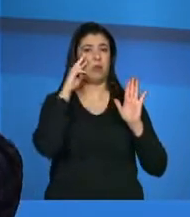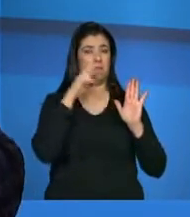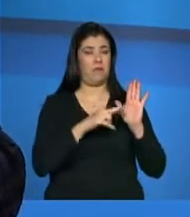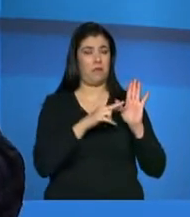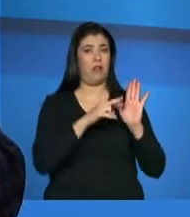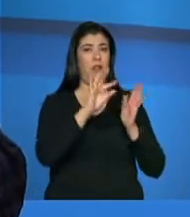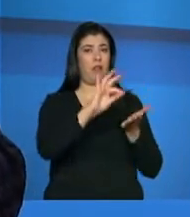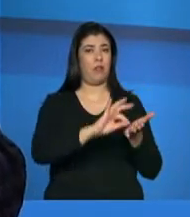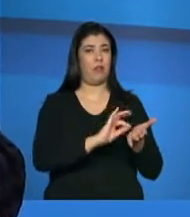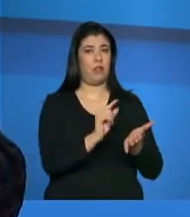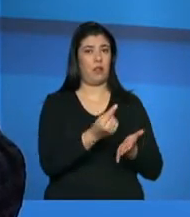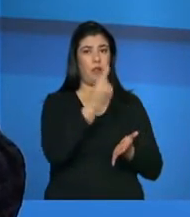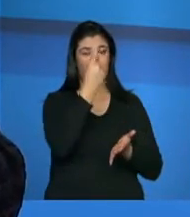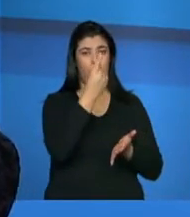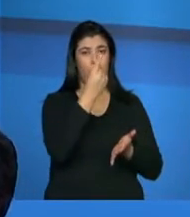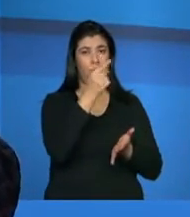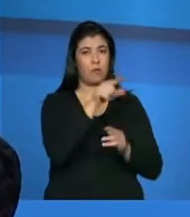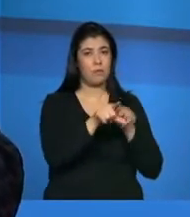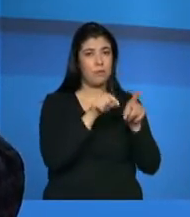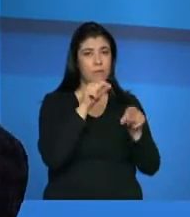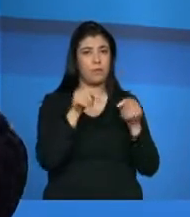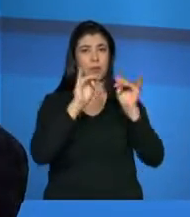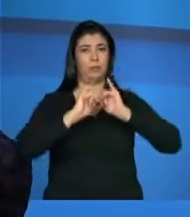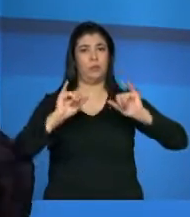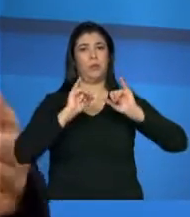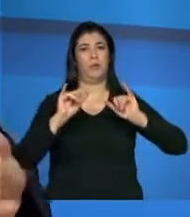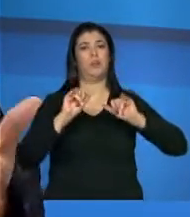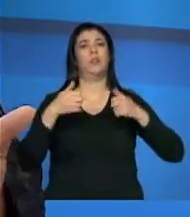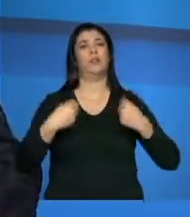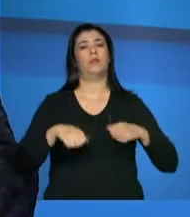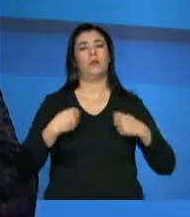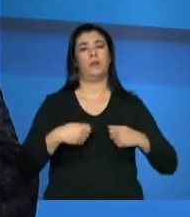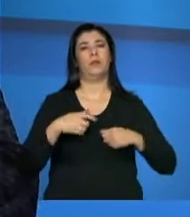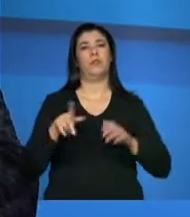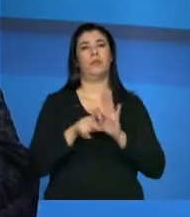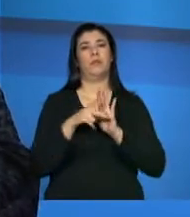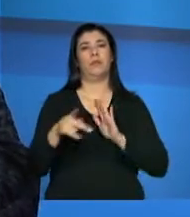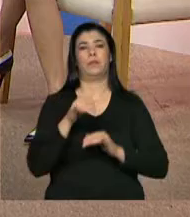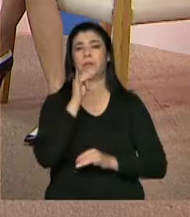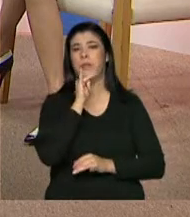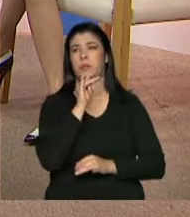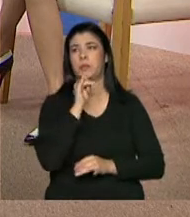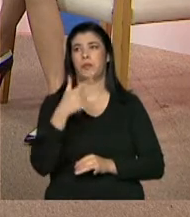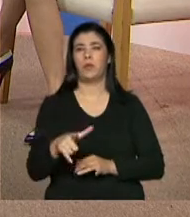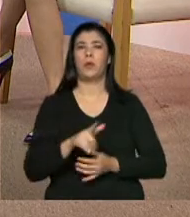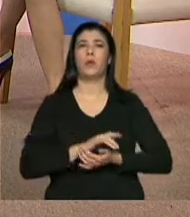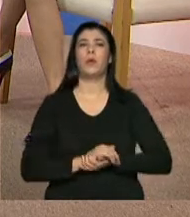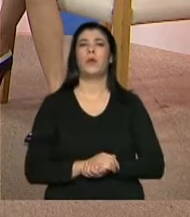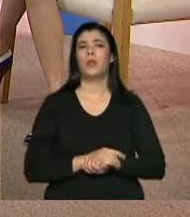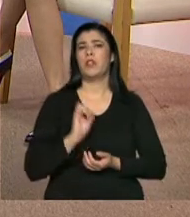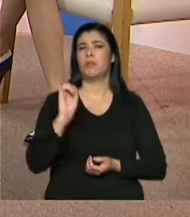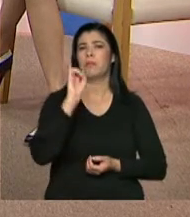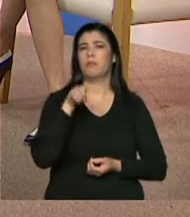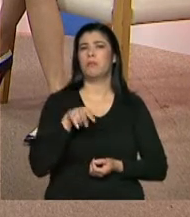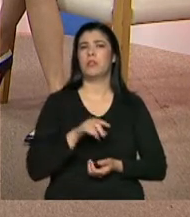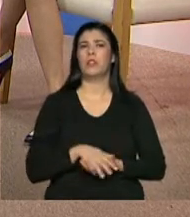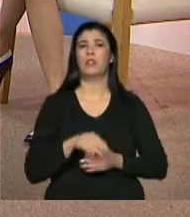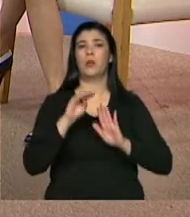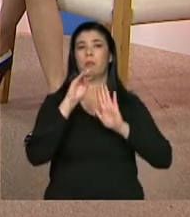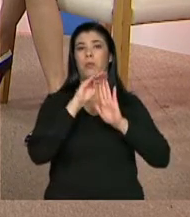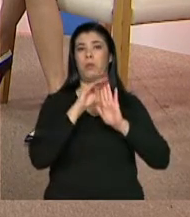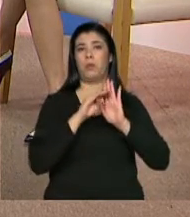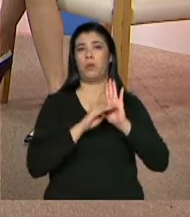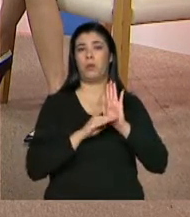de acordo com as suas necessidades, com as suas prerrogativas. Vou dar um outro exemplo bem importante. O programa de